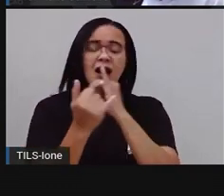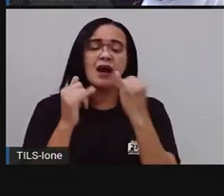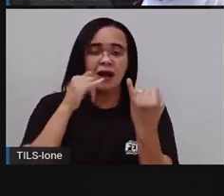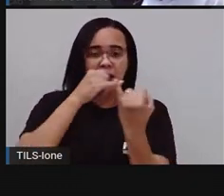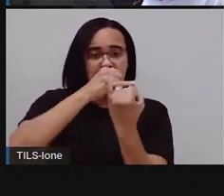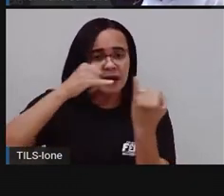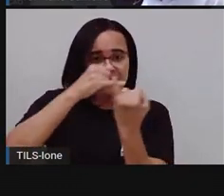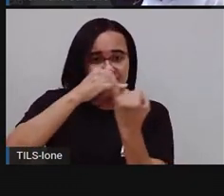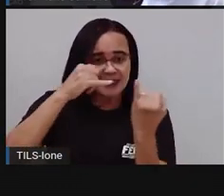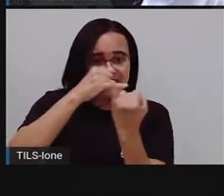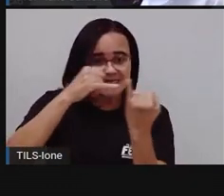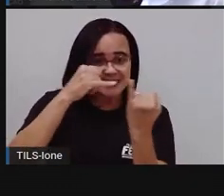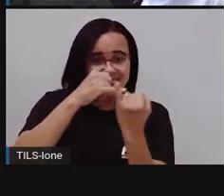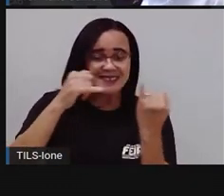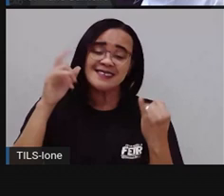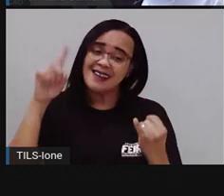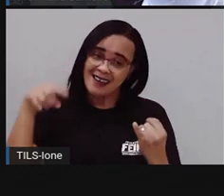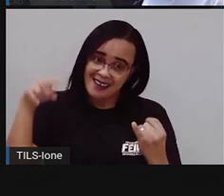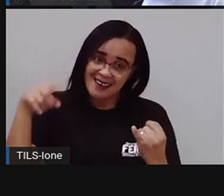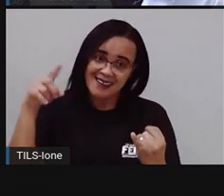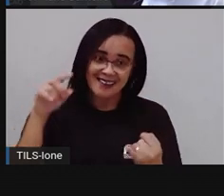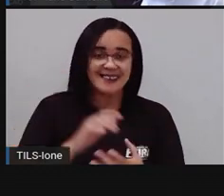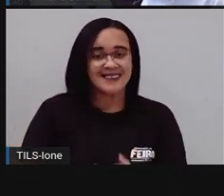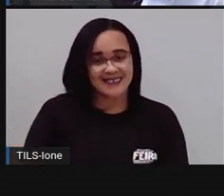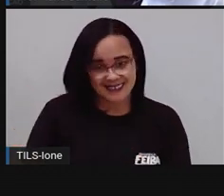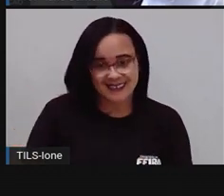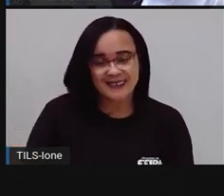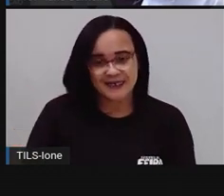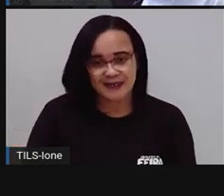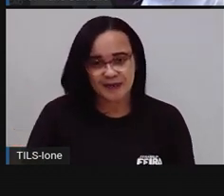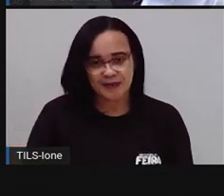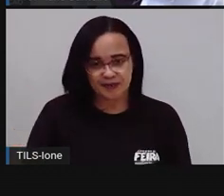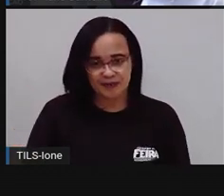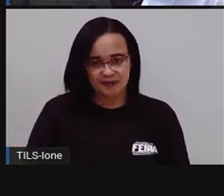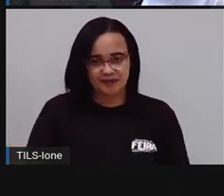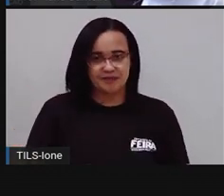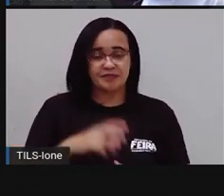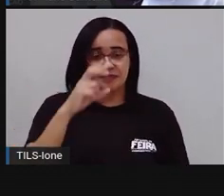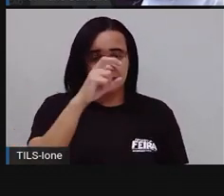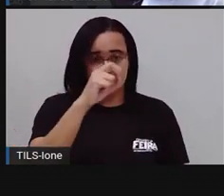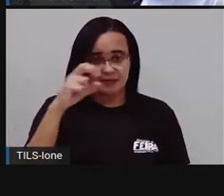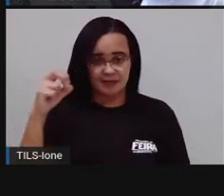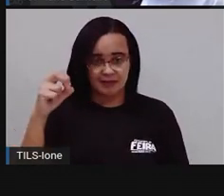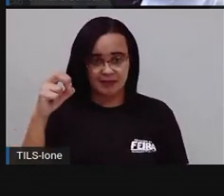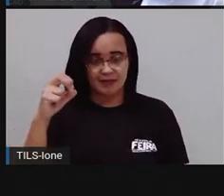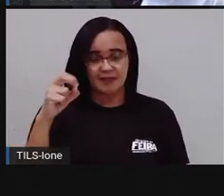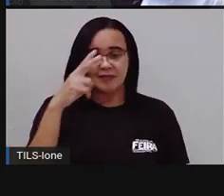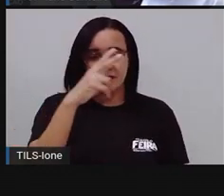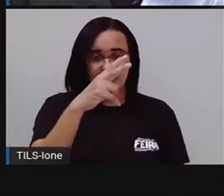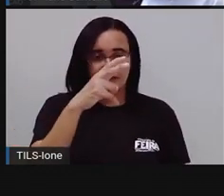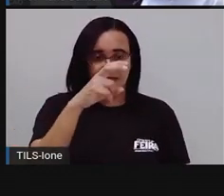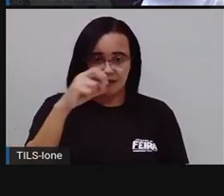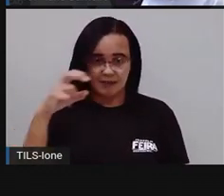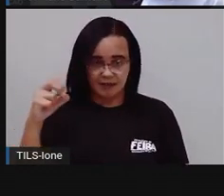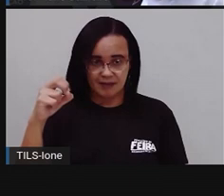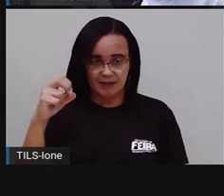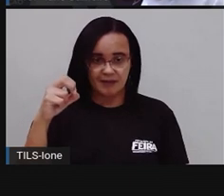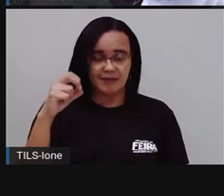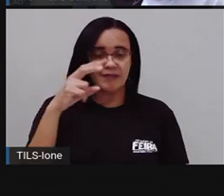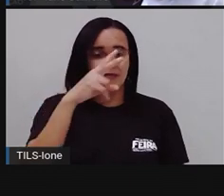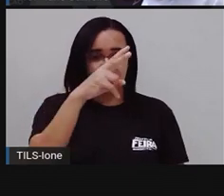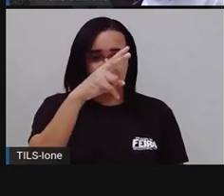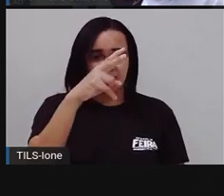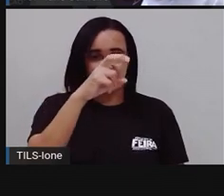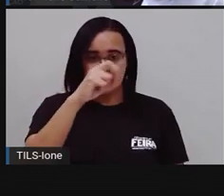sei somar quinhentos, Pró. Vai saber na instante. A Pró vai te mostrar como é que você pode somar. Aqui tem mais quinhentos, tá